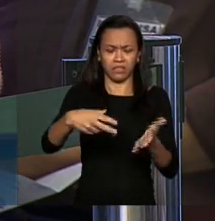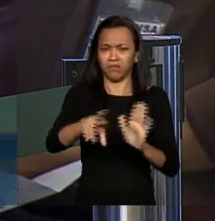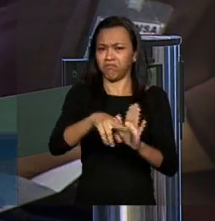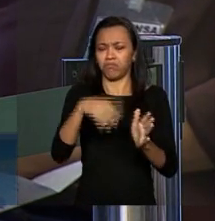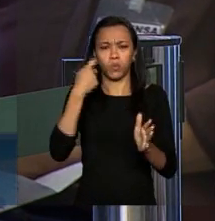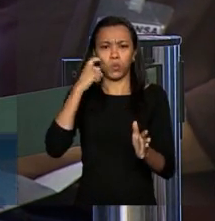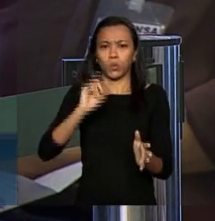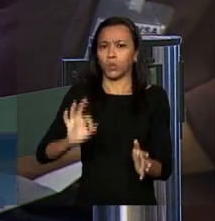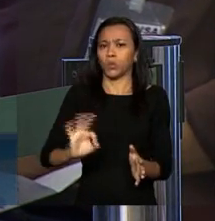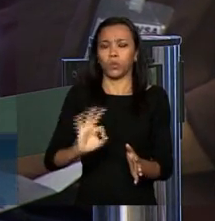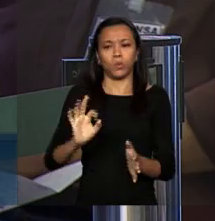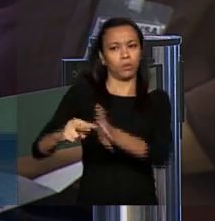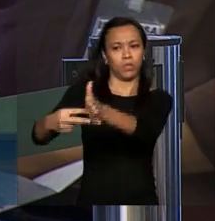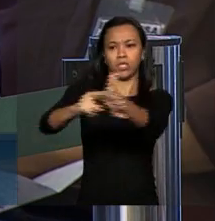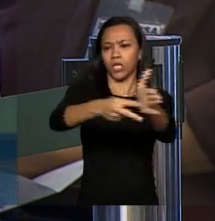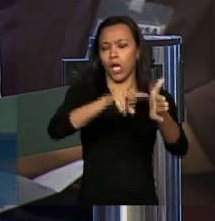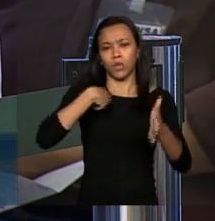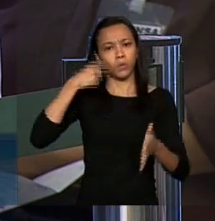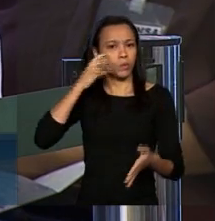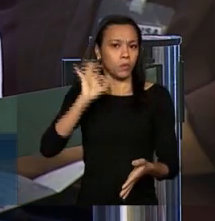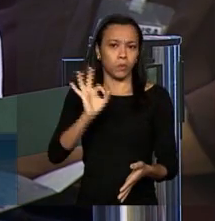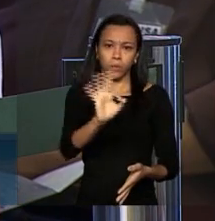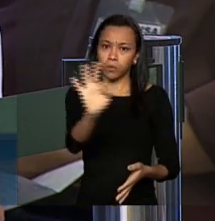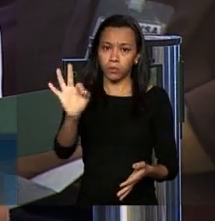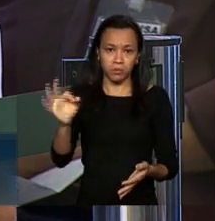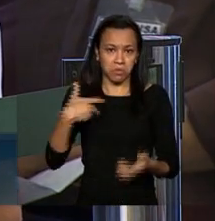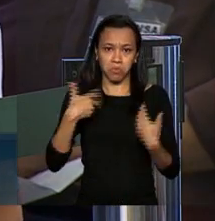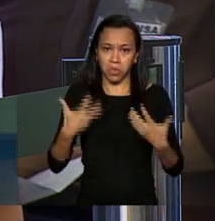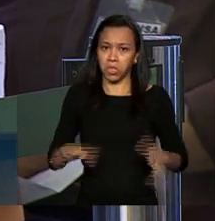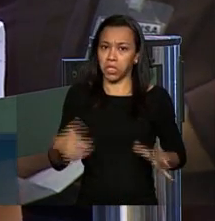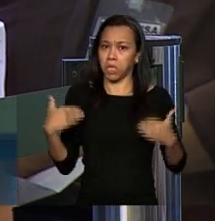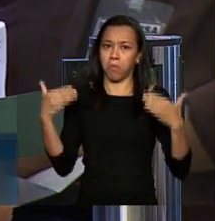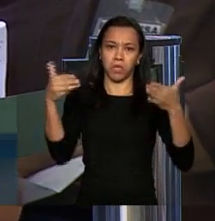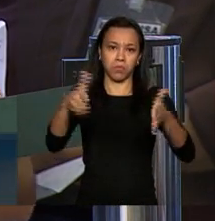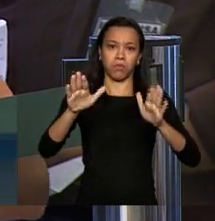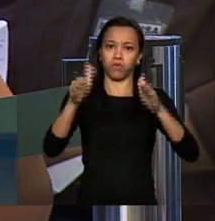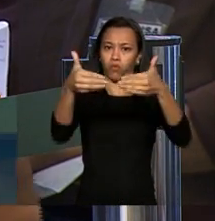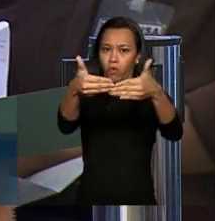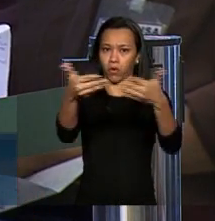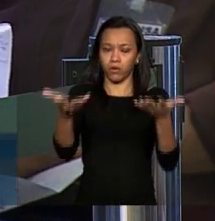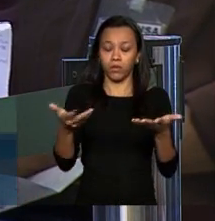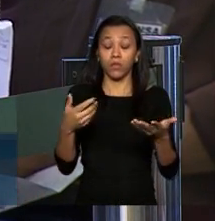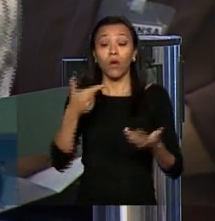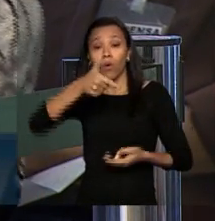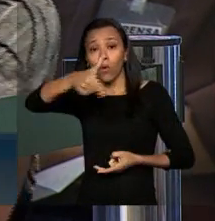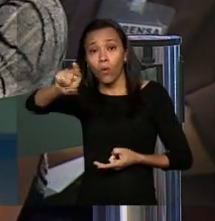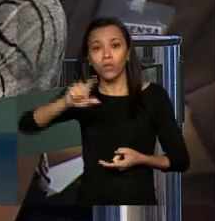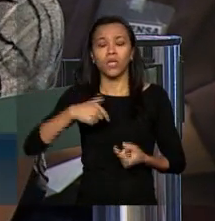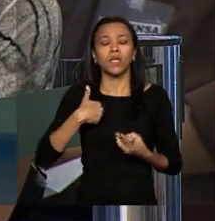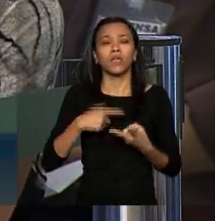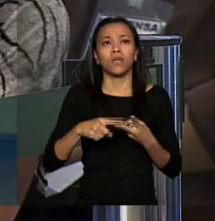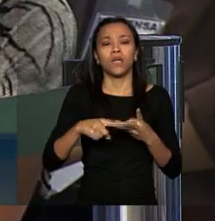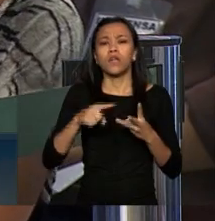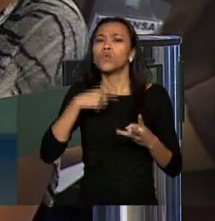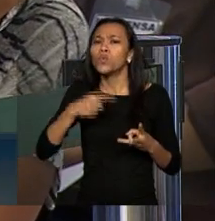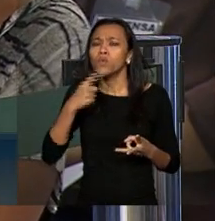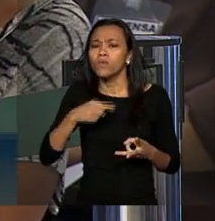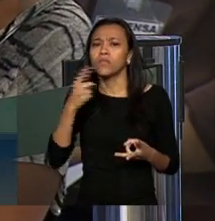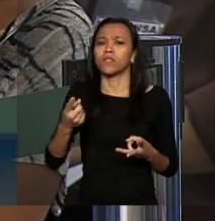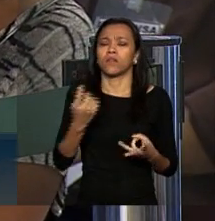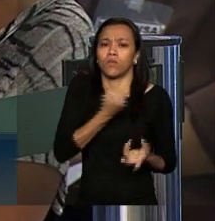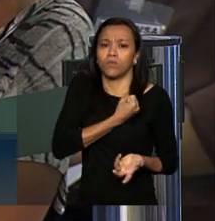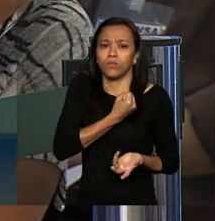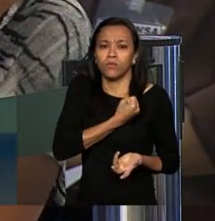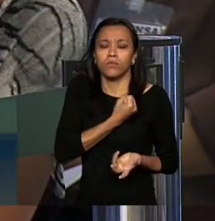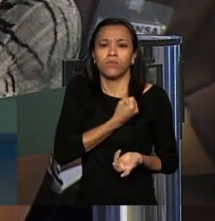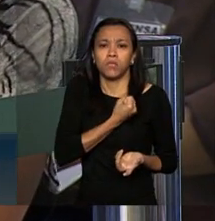não participarem mais do fórum e eu fiquei em dúvida com os números passados pelo